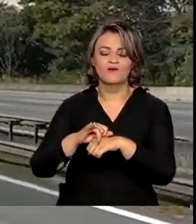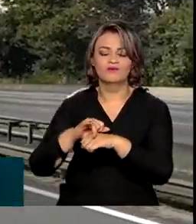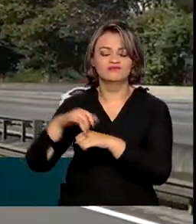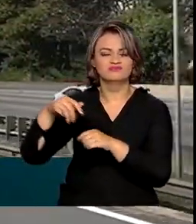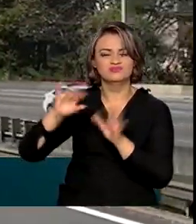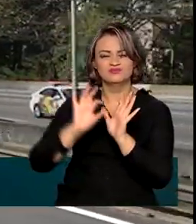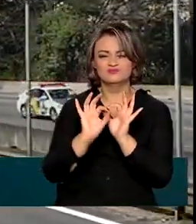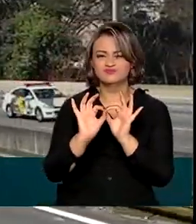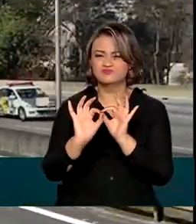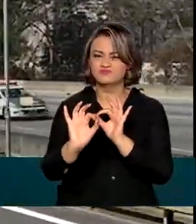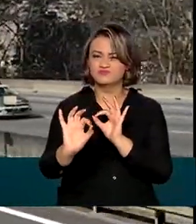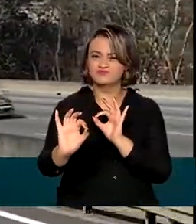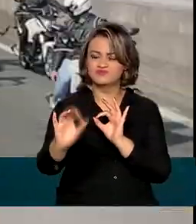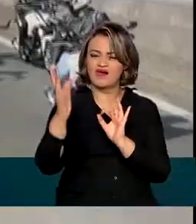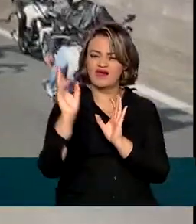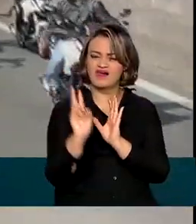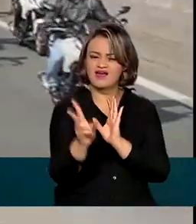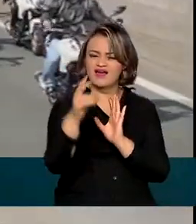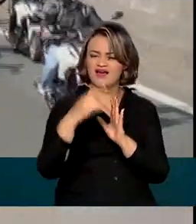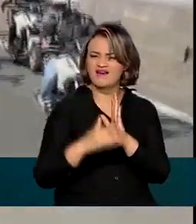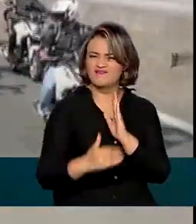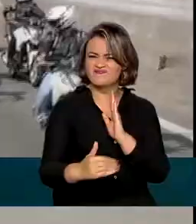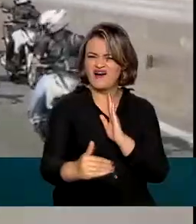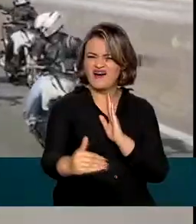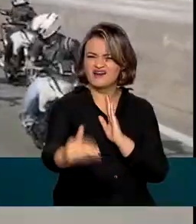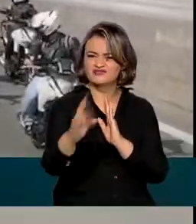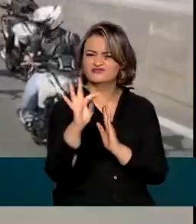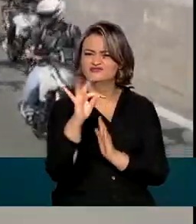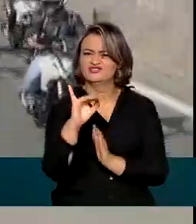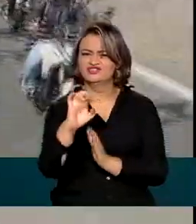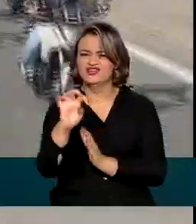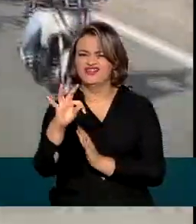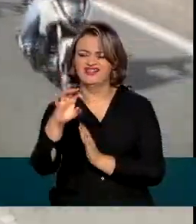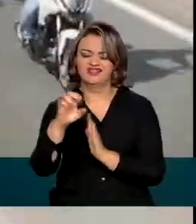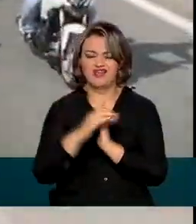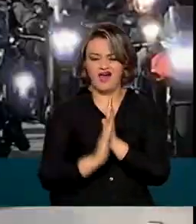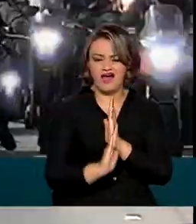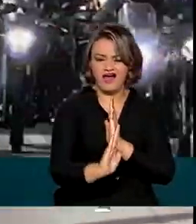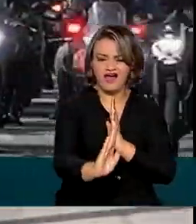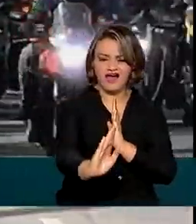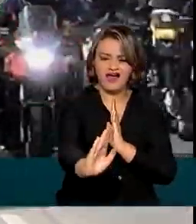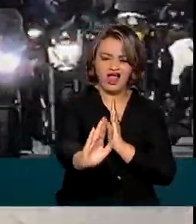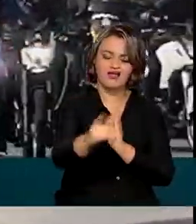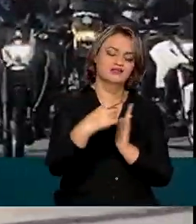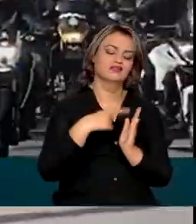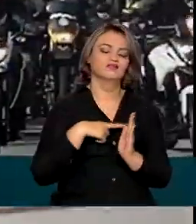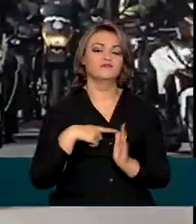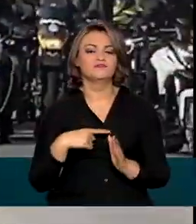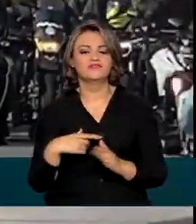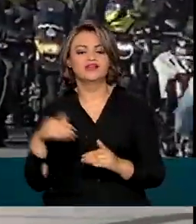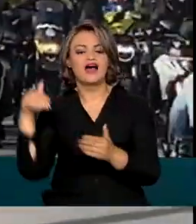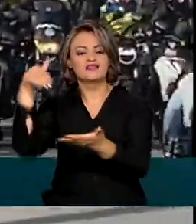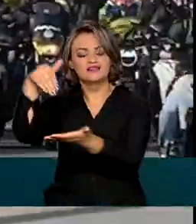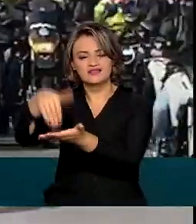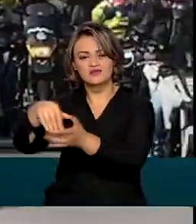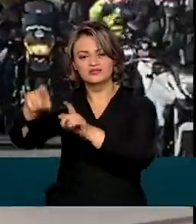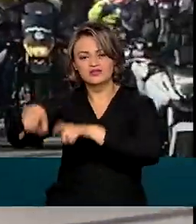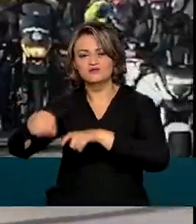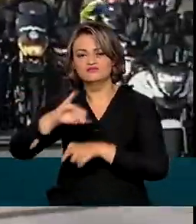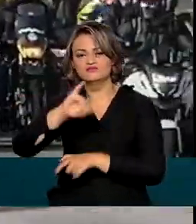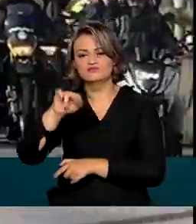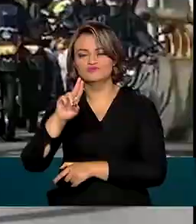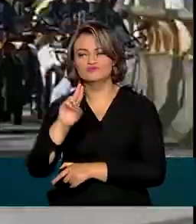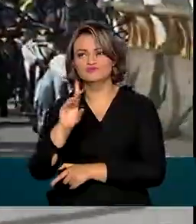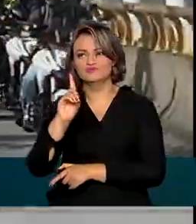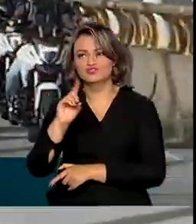Sambódromo do Aembi e seguiu vários quilômetros pela marginal do Tietê e Rodovia dos Bandeirantes. O passeio foi até o interior, em Judiaí,